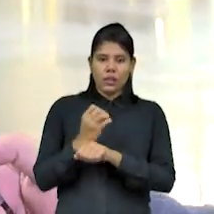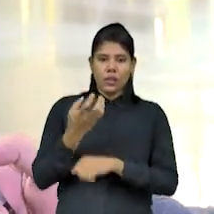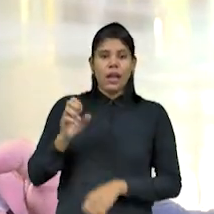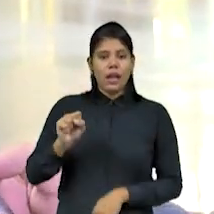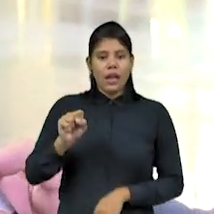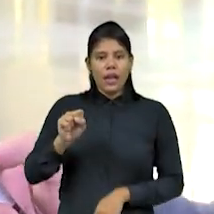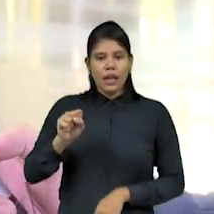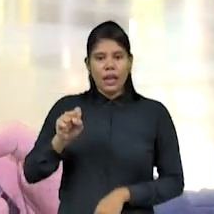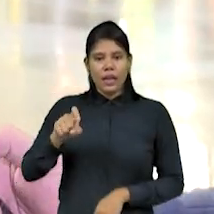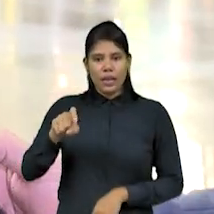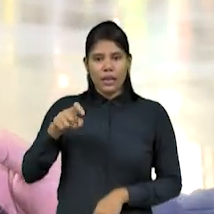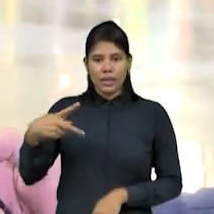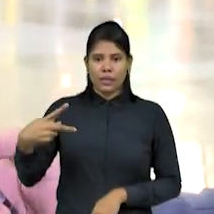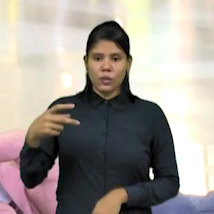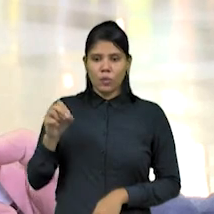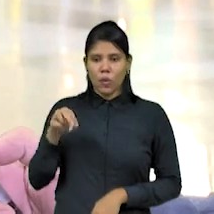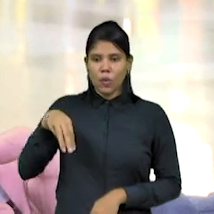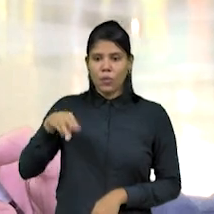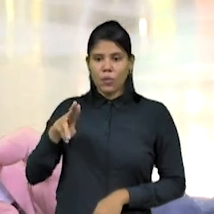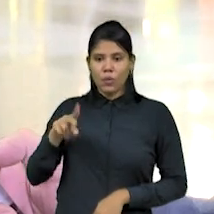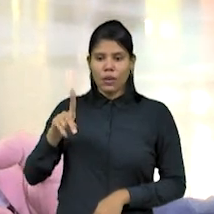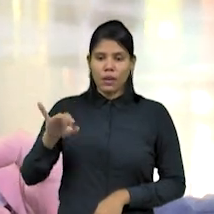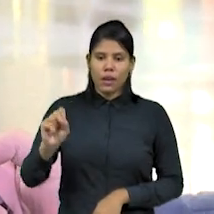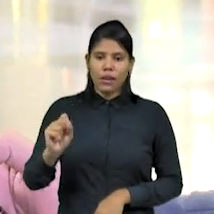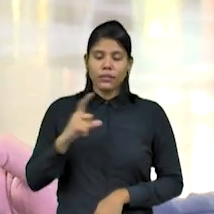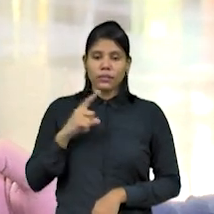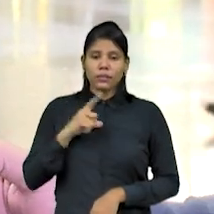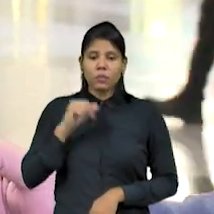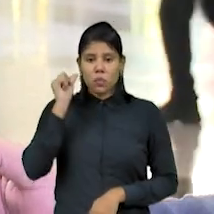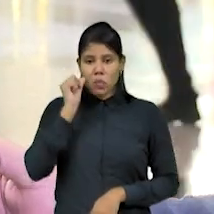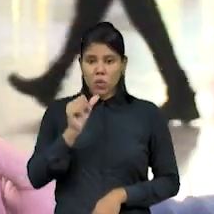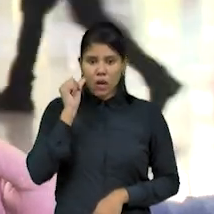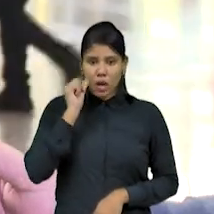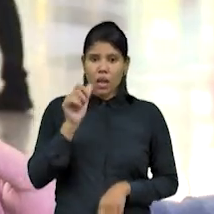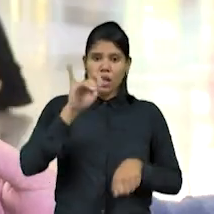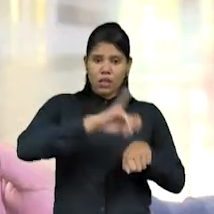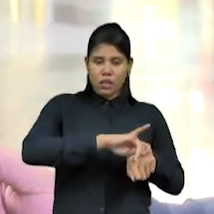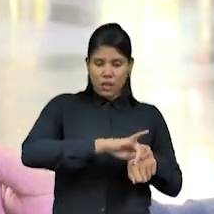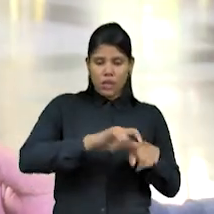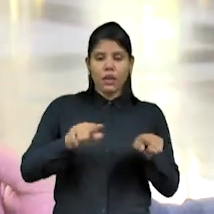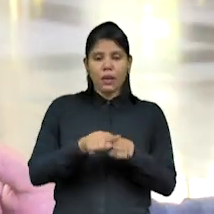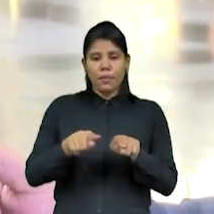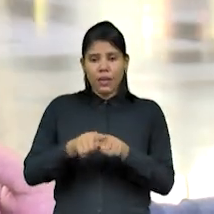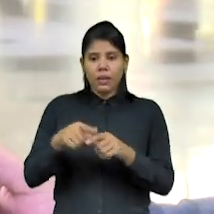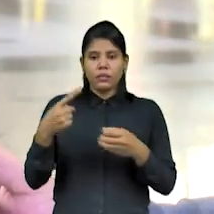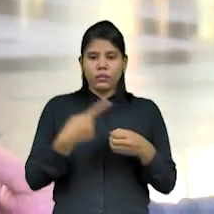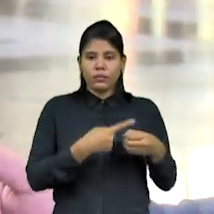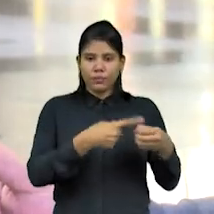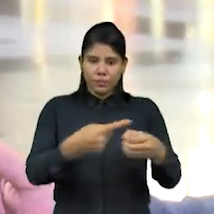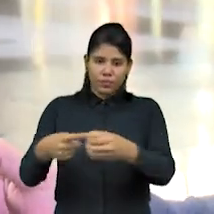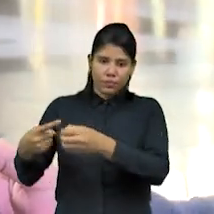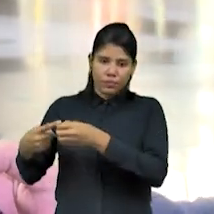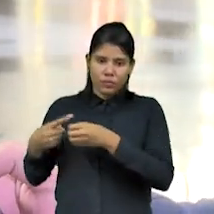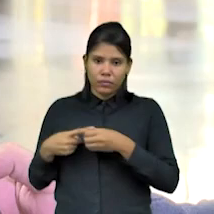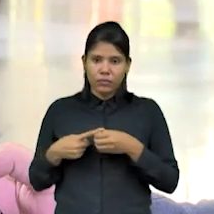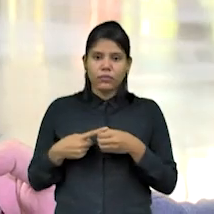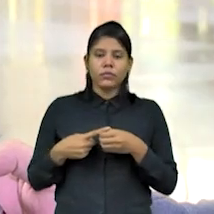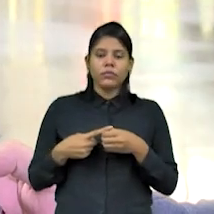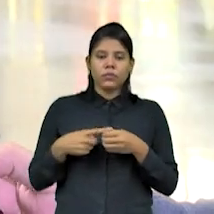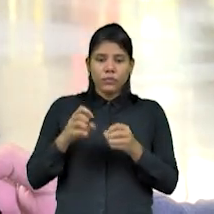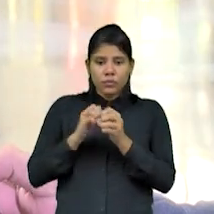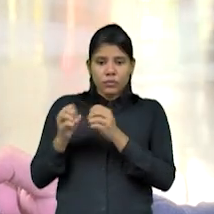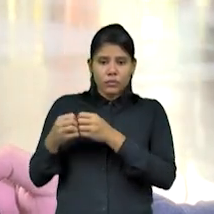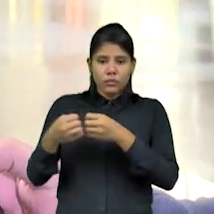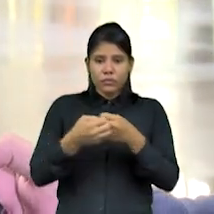Empreendedoras, que contará com mulheres tanto da capital como da região metropolitana, de diversos